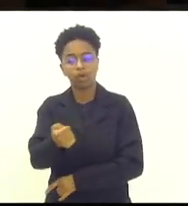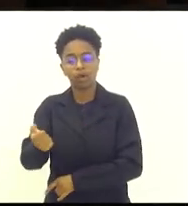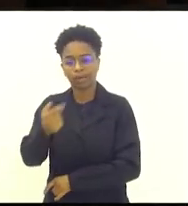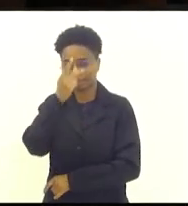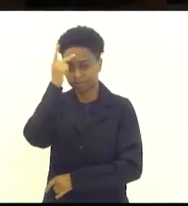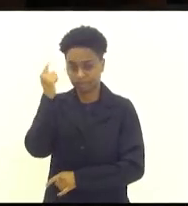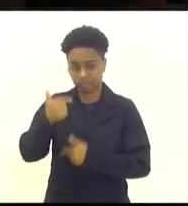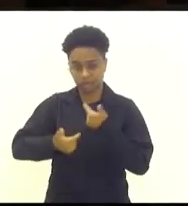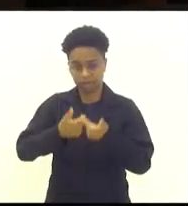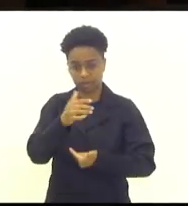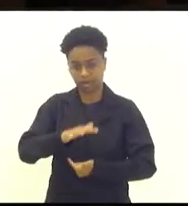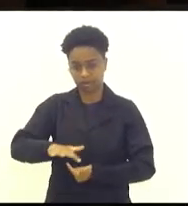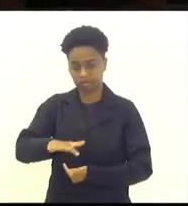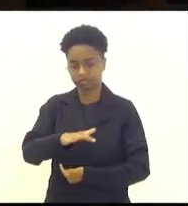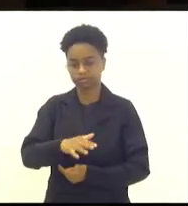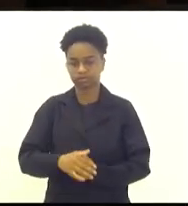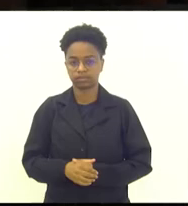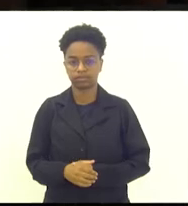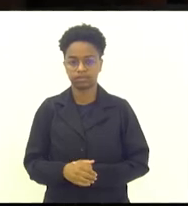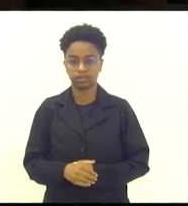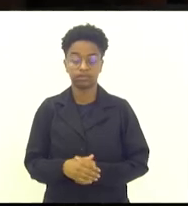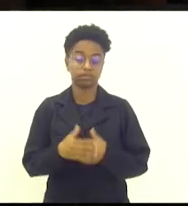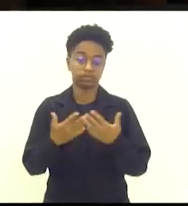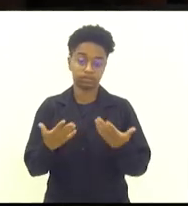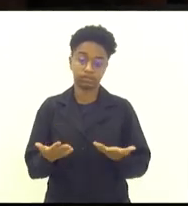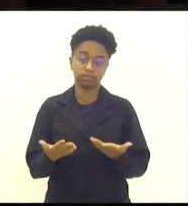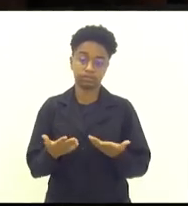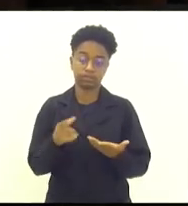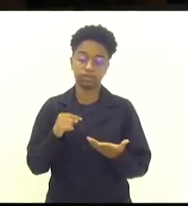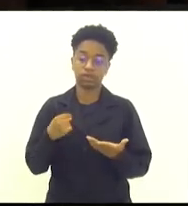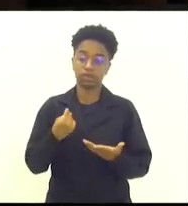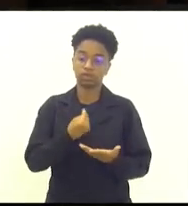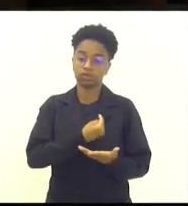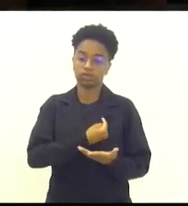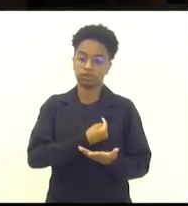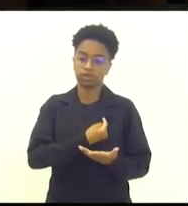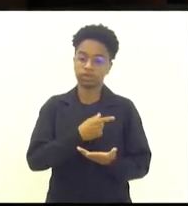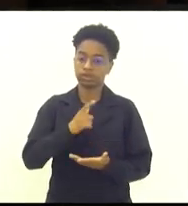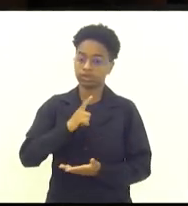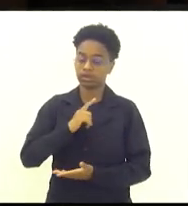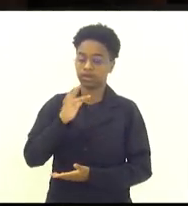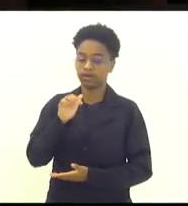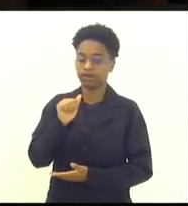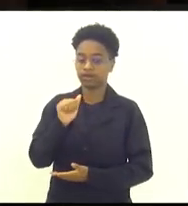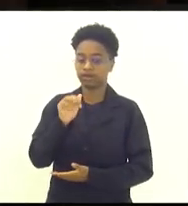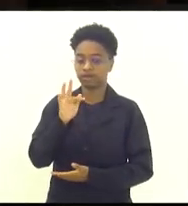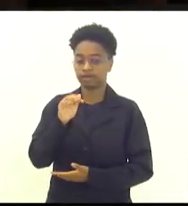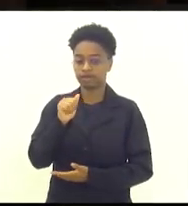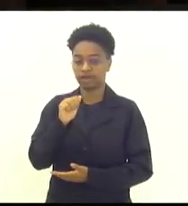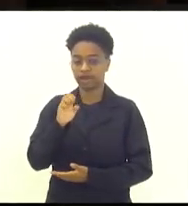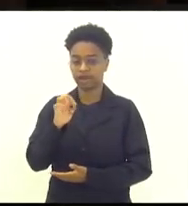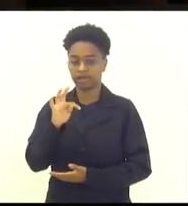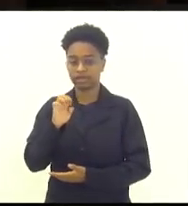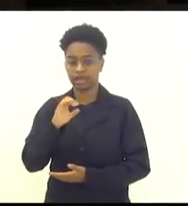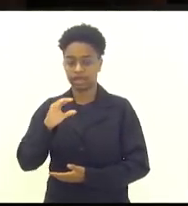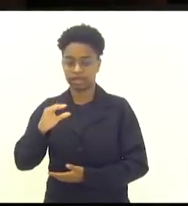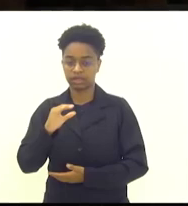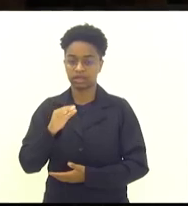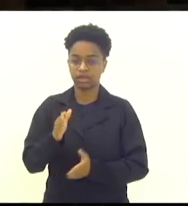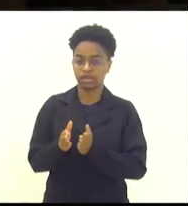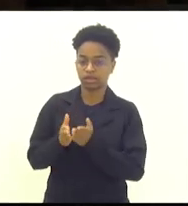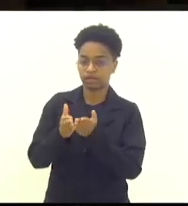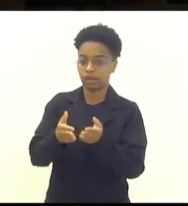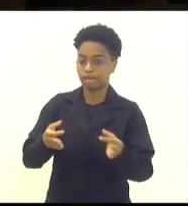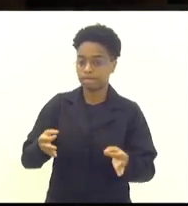especializadas no setor. Então, de maneira emblemática, gente tem a Fitec náutica pronta no bairro Manuel Corrêa de Cabo Frio,